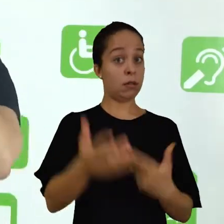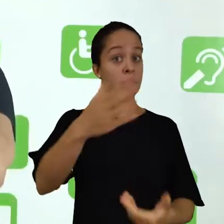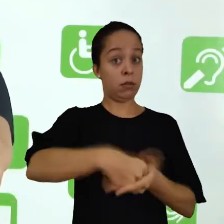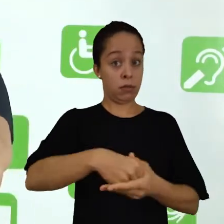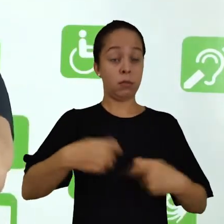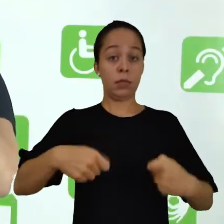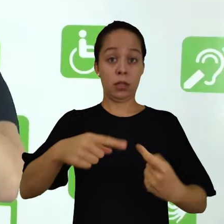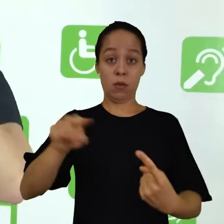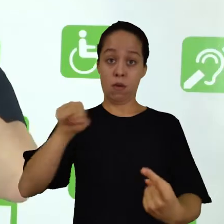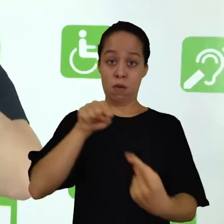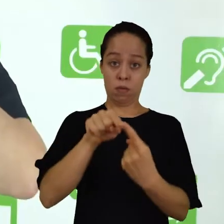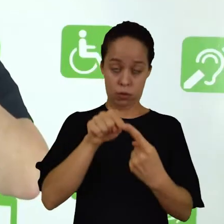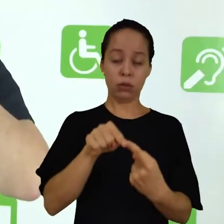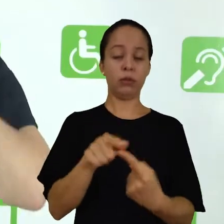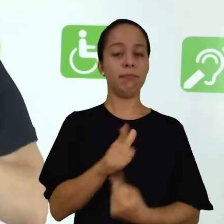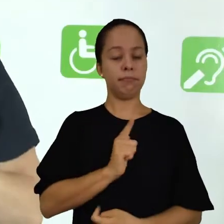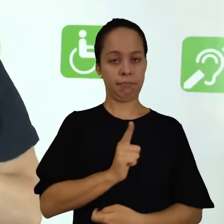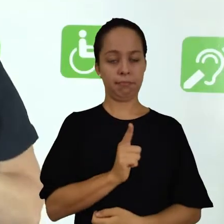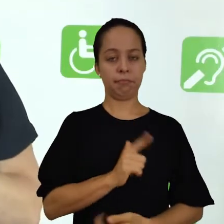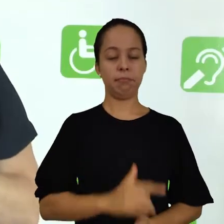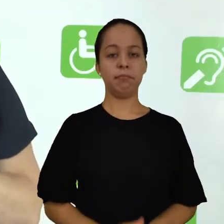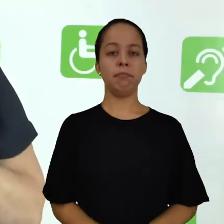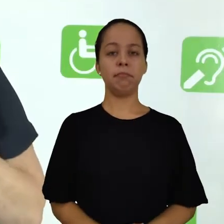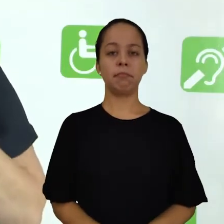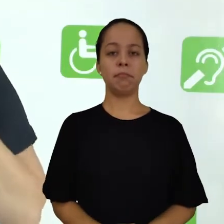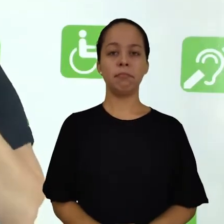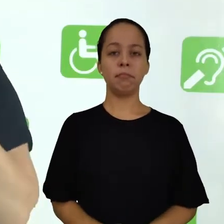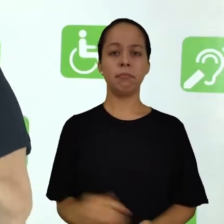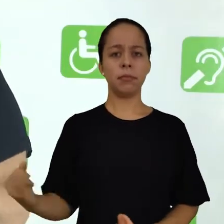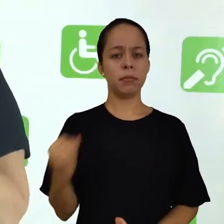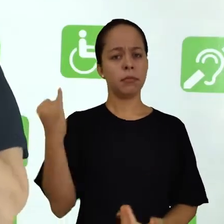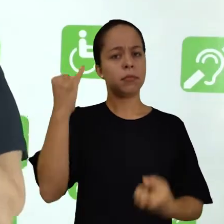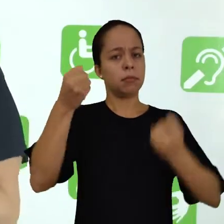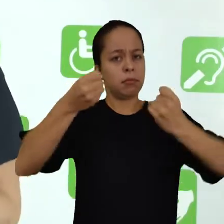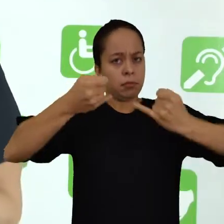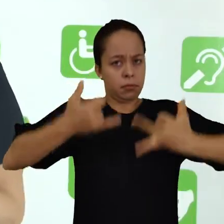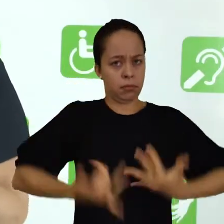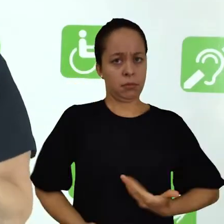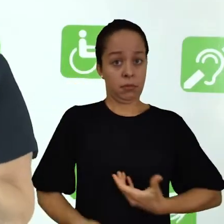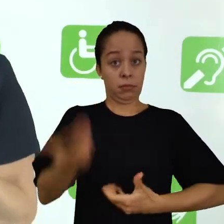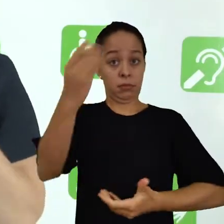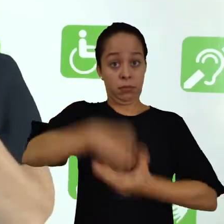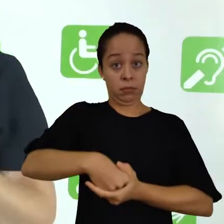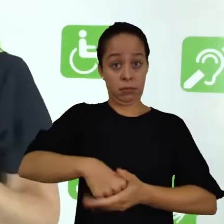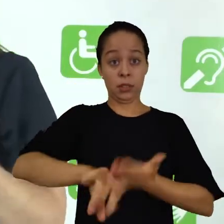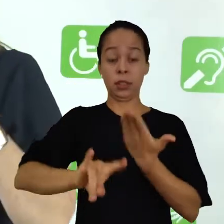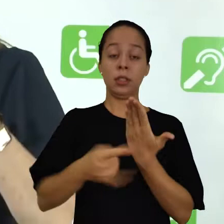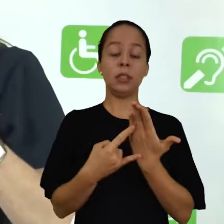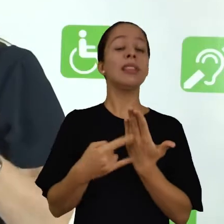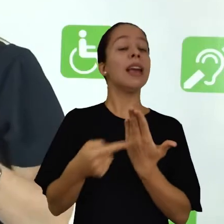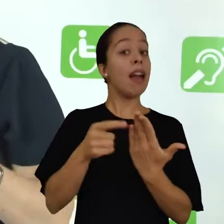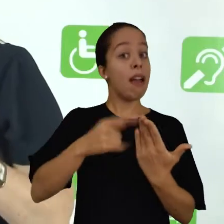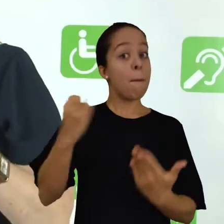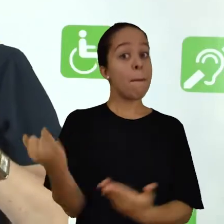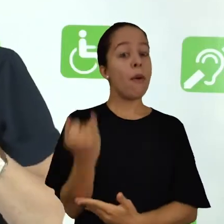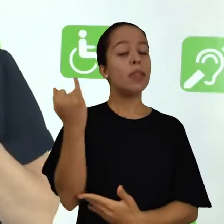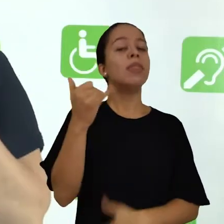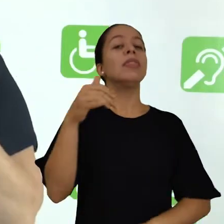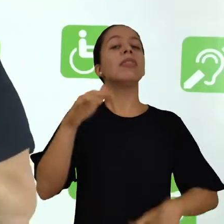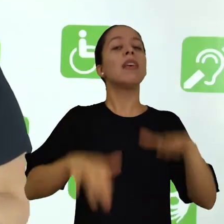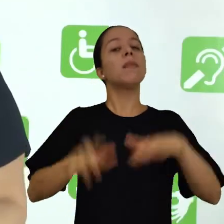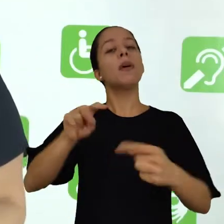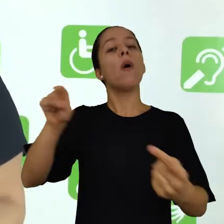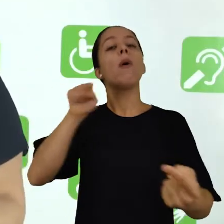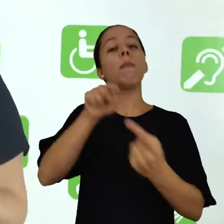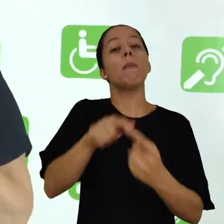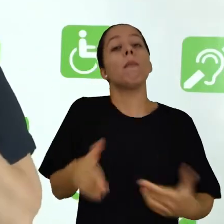para tal. A importância do que vai ser relatado numa resenha depende muito da finalidade a que